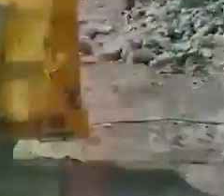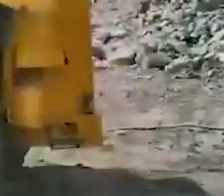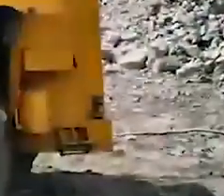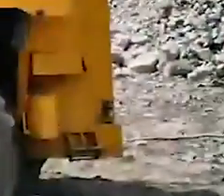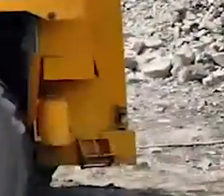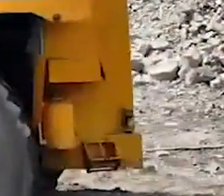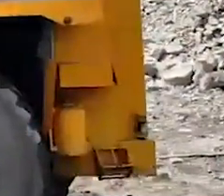Juvan merece todo